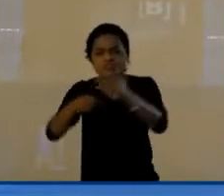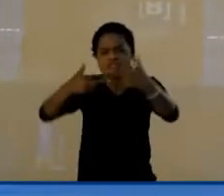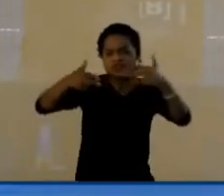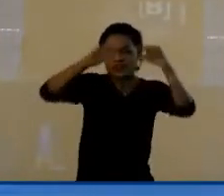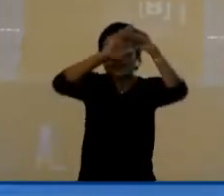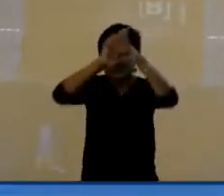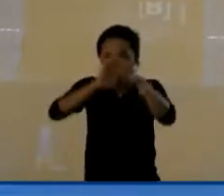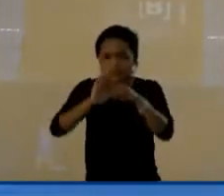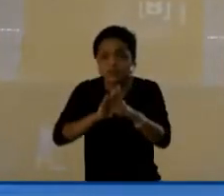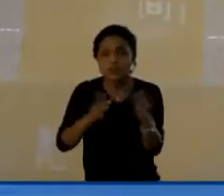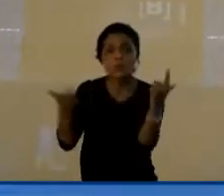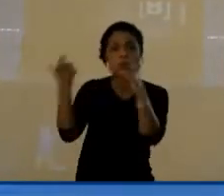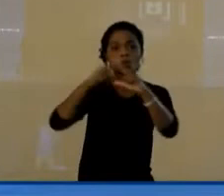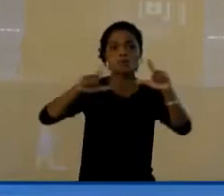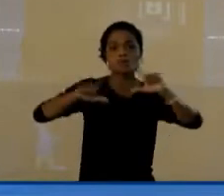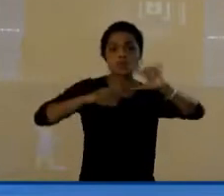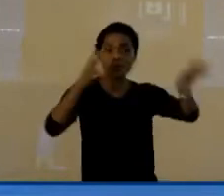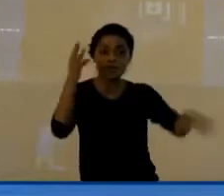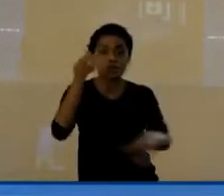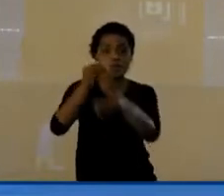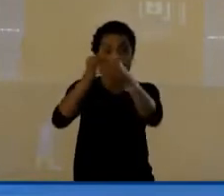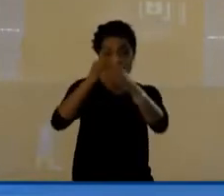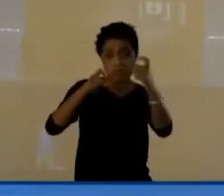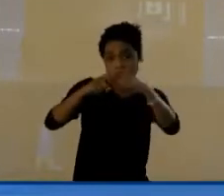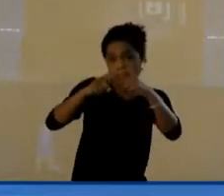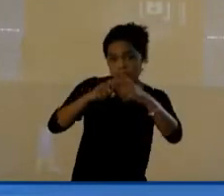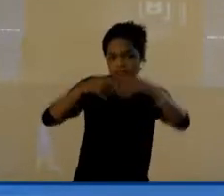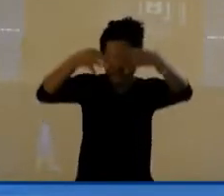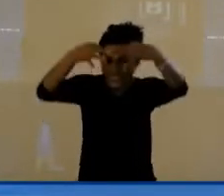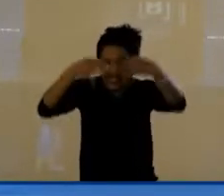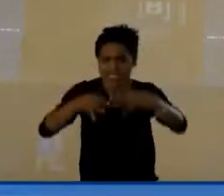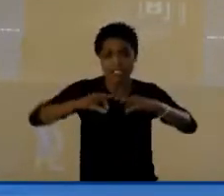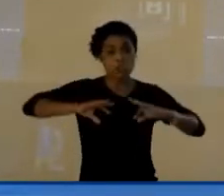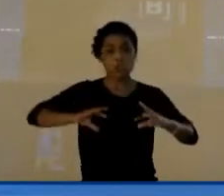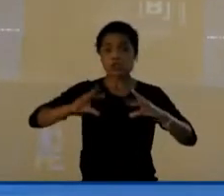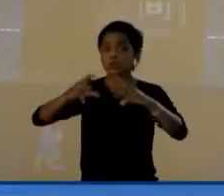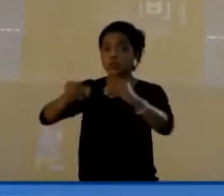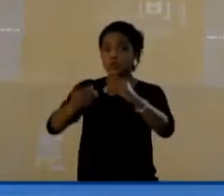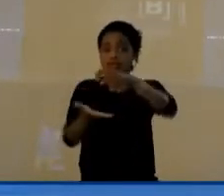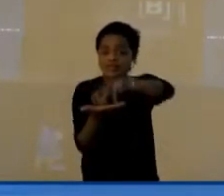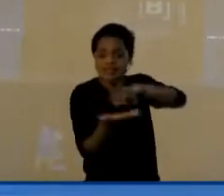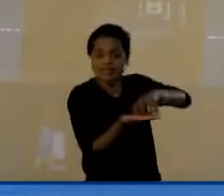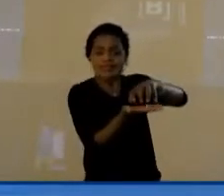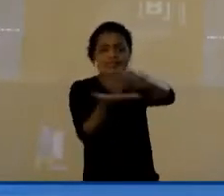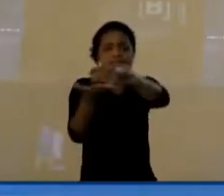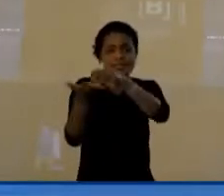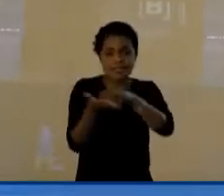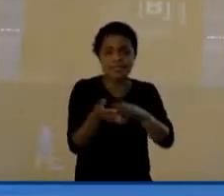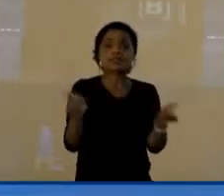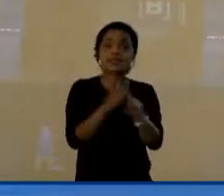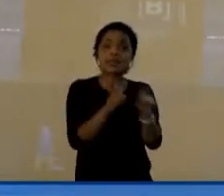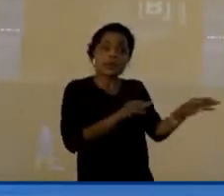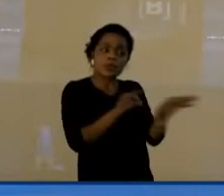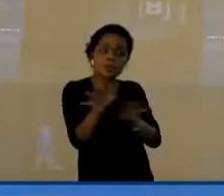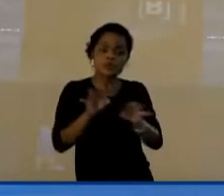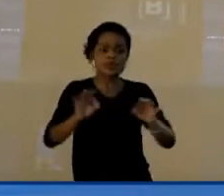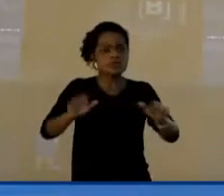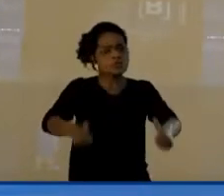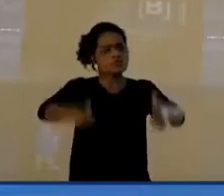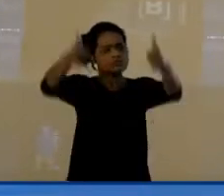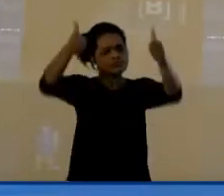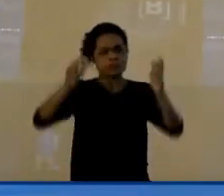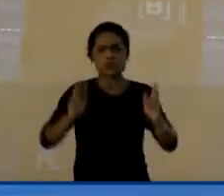que nos permitiu a implementação da medicina de precisão em todas as nossas clínicas e um processo de melhoria continuada.